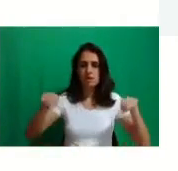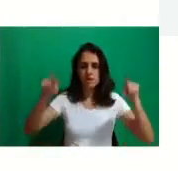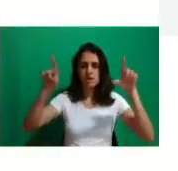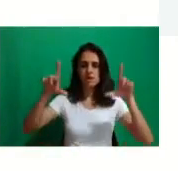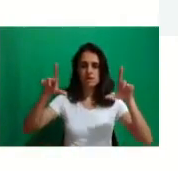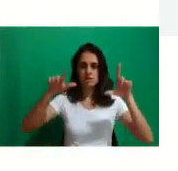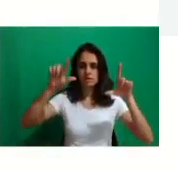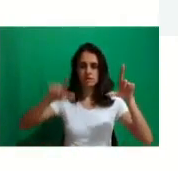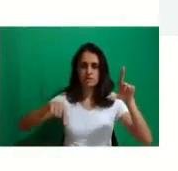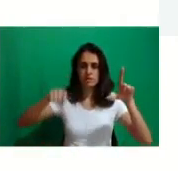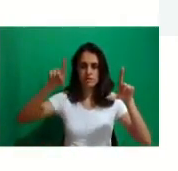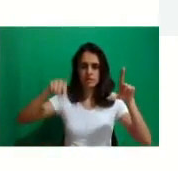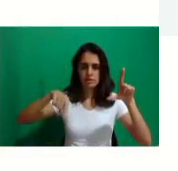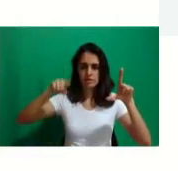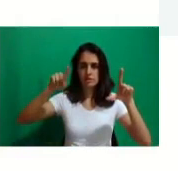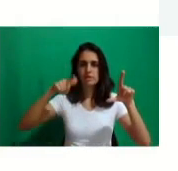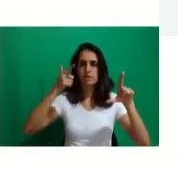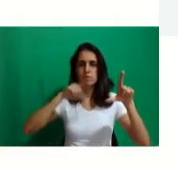Vai, por favor, Alessandro.